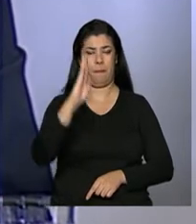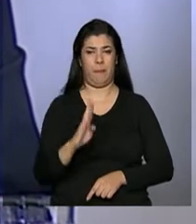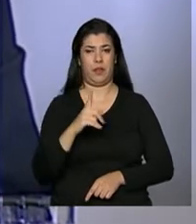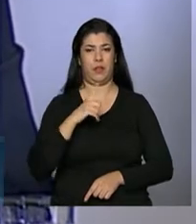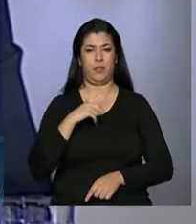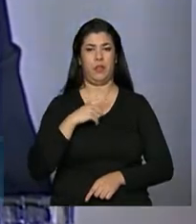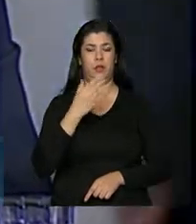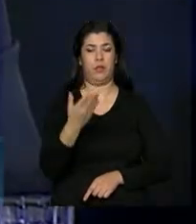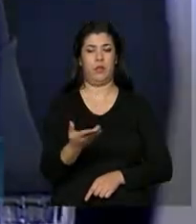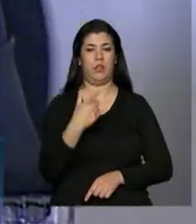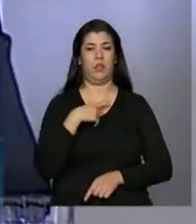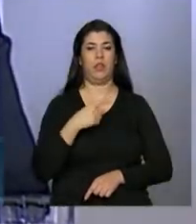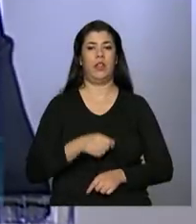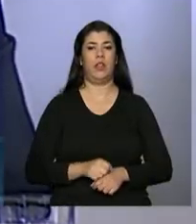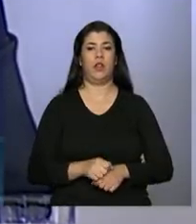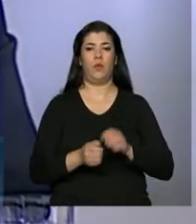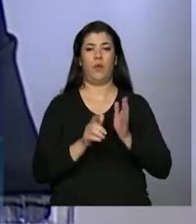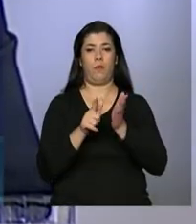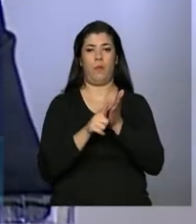realização desse folder.